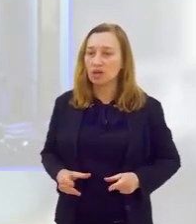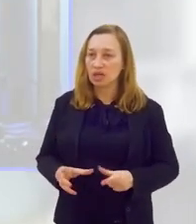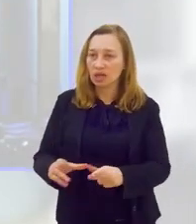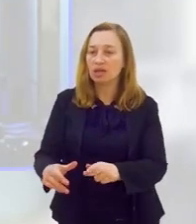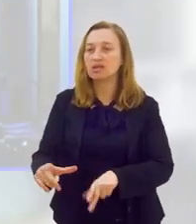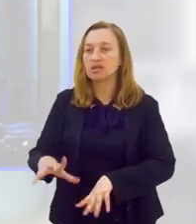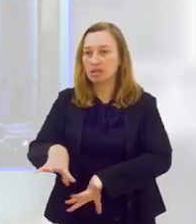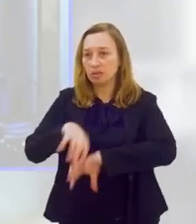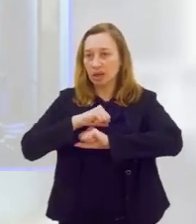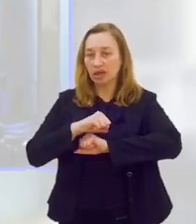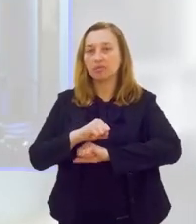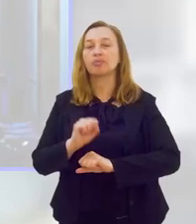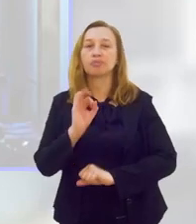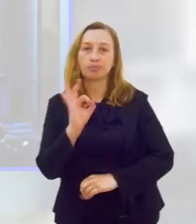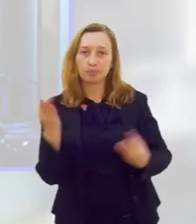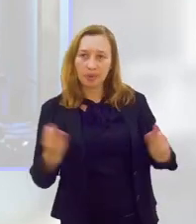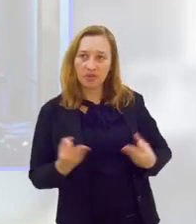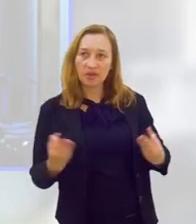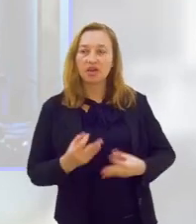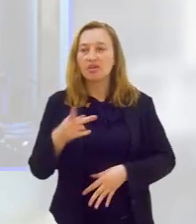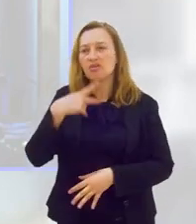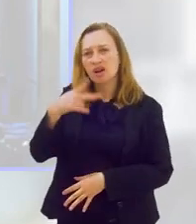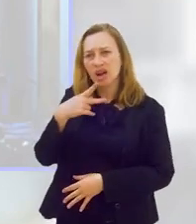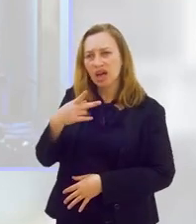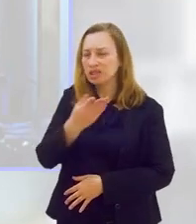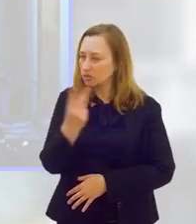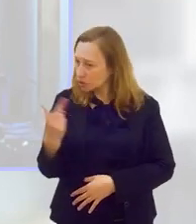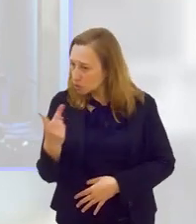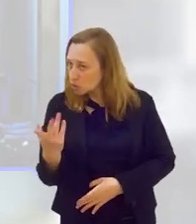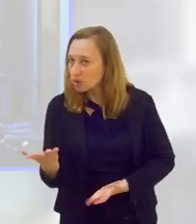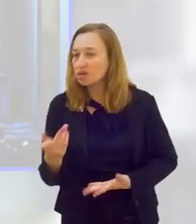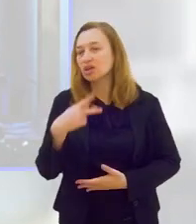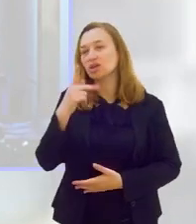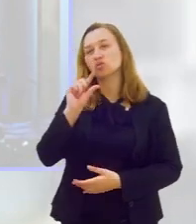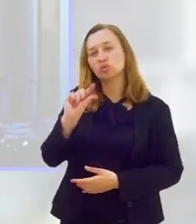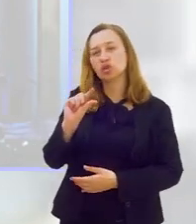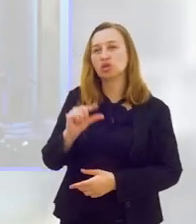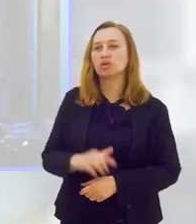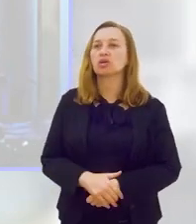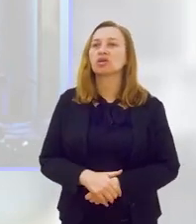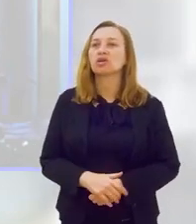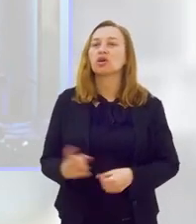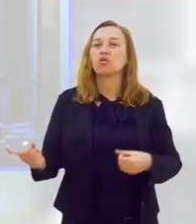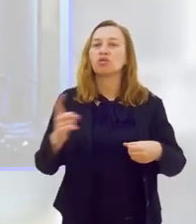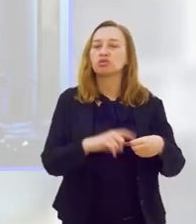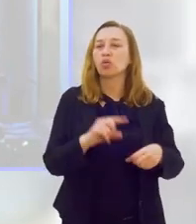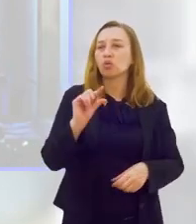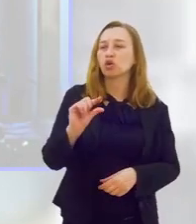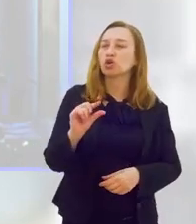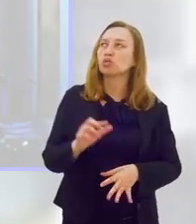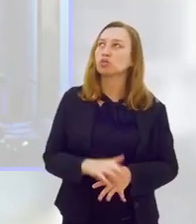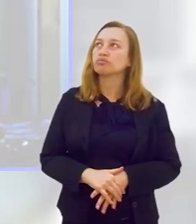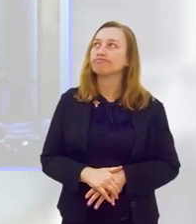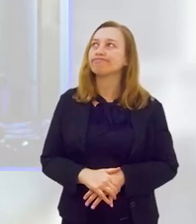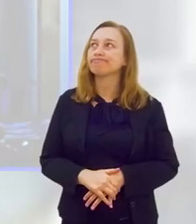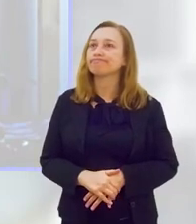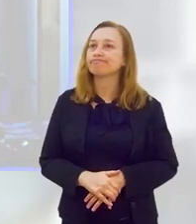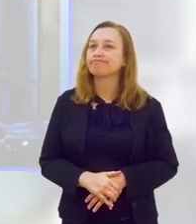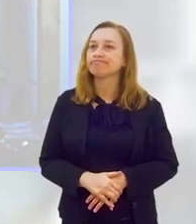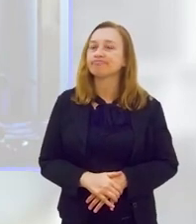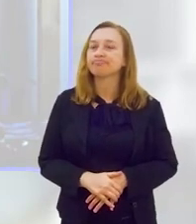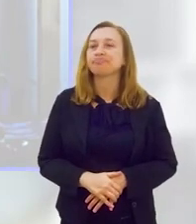É, queria que você falasse, vocês dois, né, falasse um pouquinho sobre, voltar um pouquinho sobre essa, o Dr. William falou bastante sobre esse